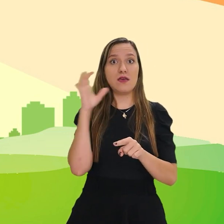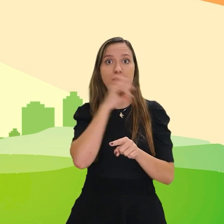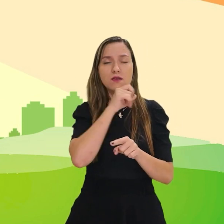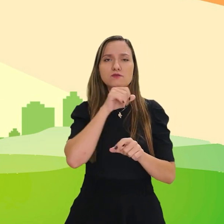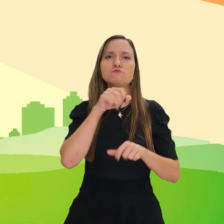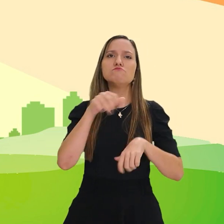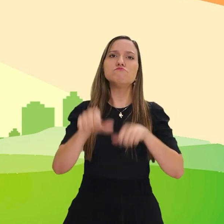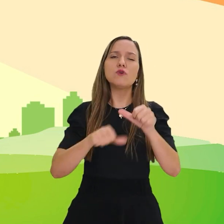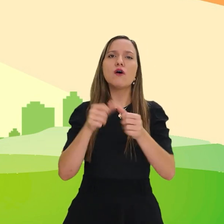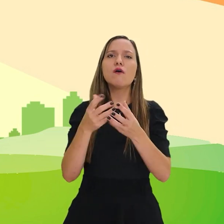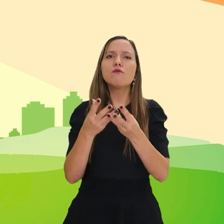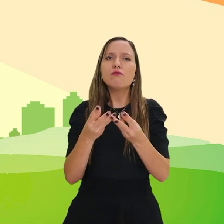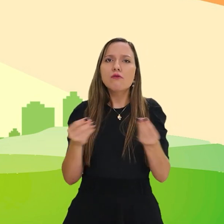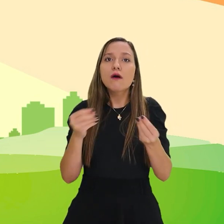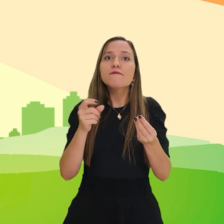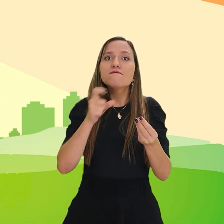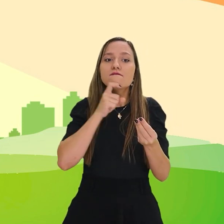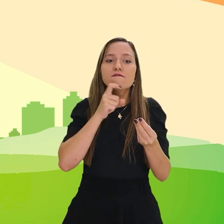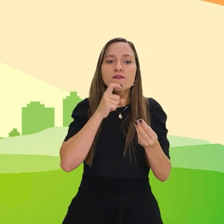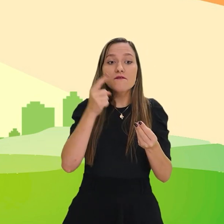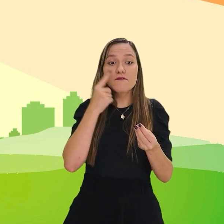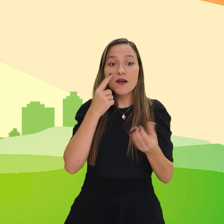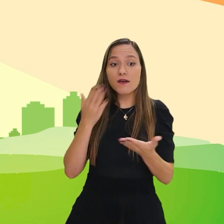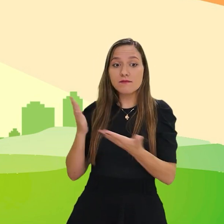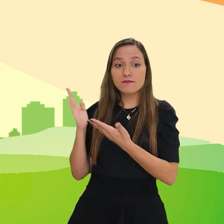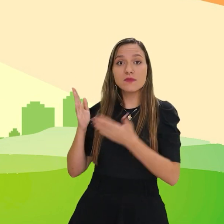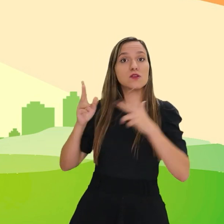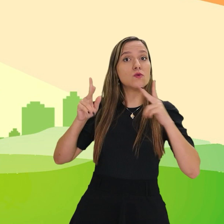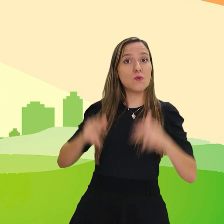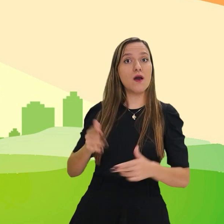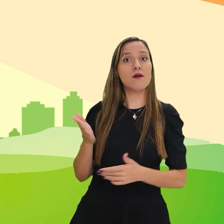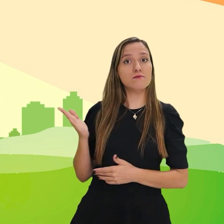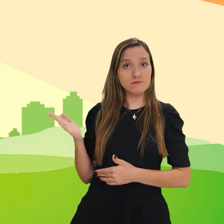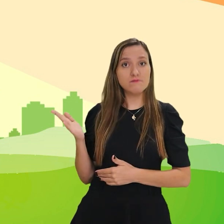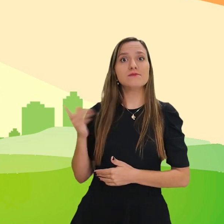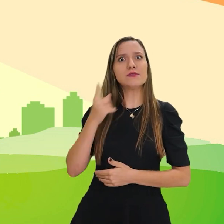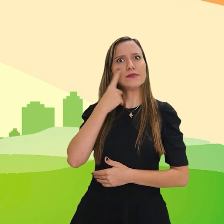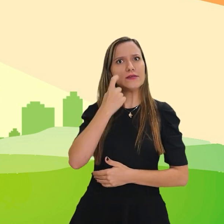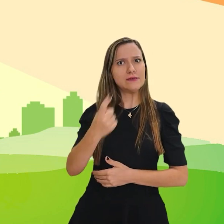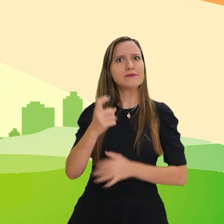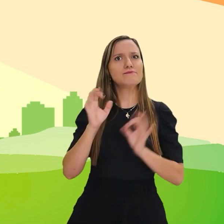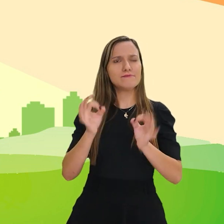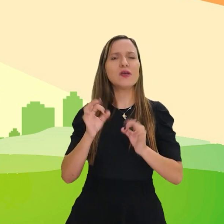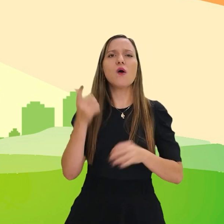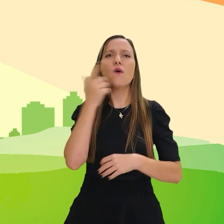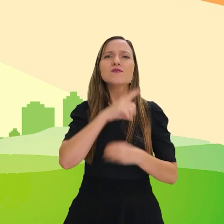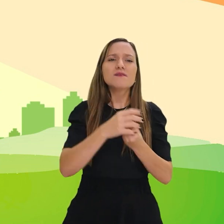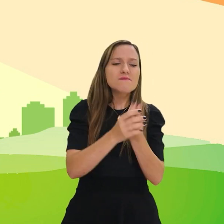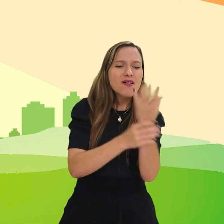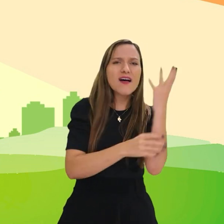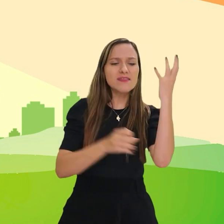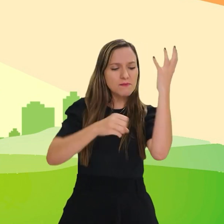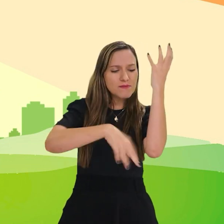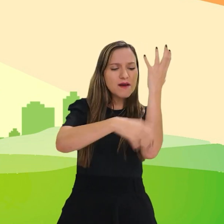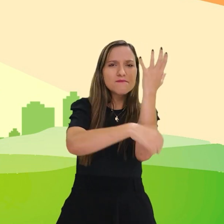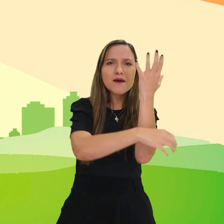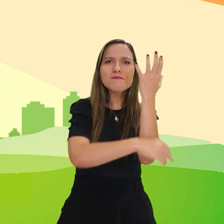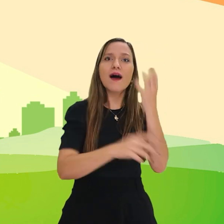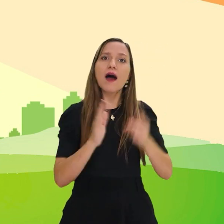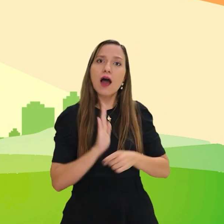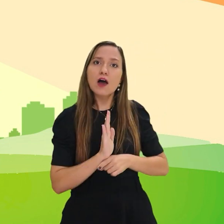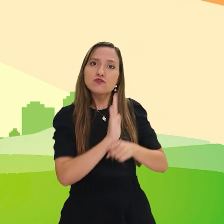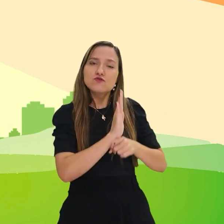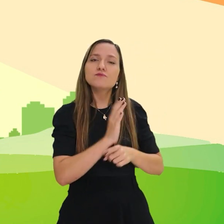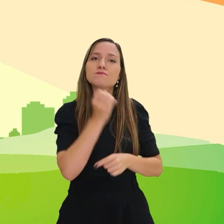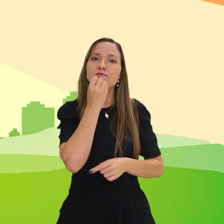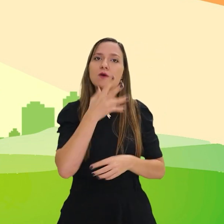esfria e vira esse adubo aqui, ó. Nossa Senhora, muito interessante, né? E esse composto aqui, como todo